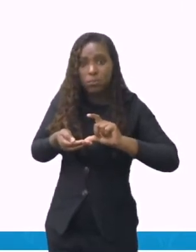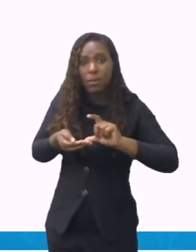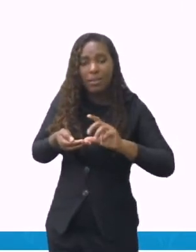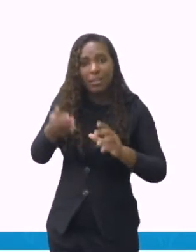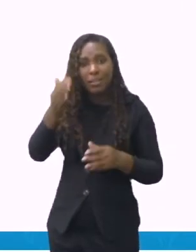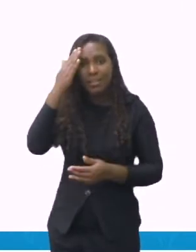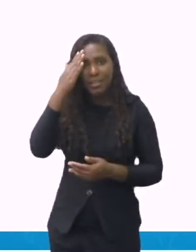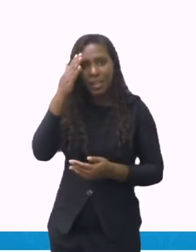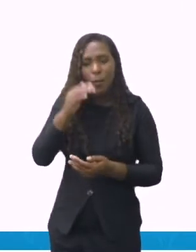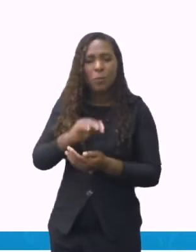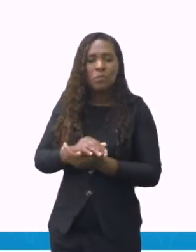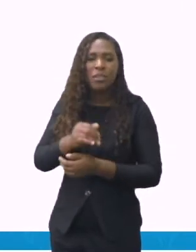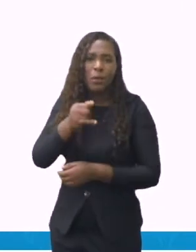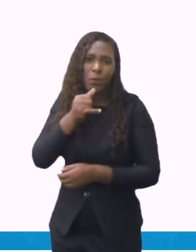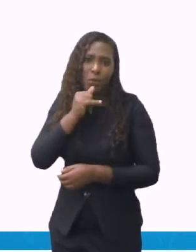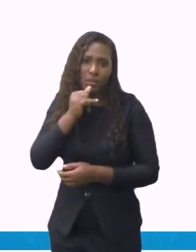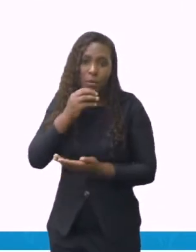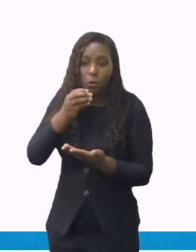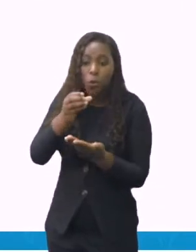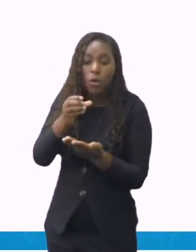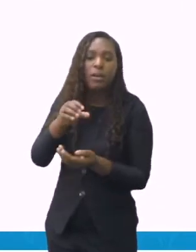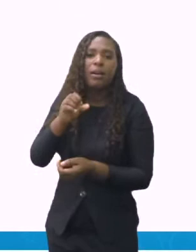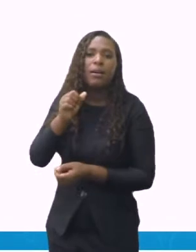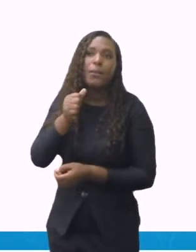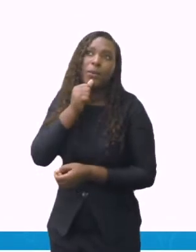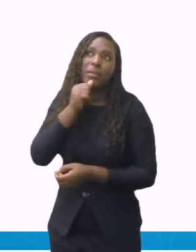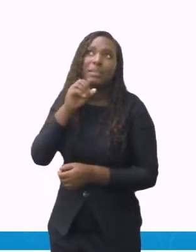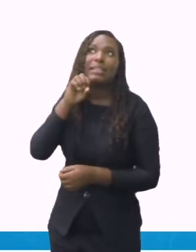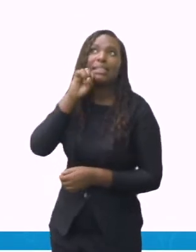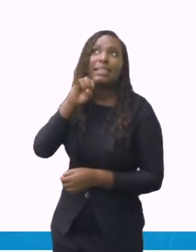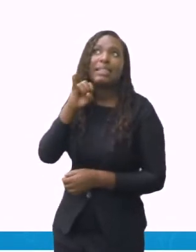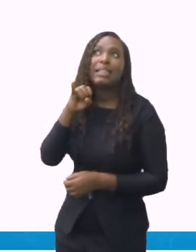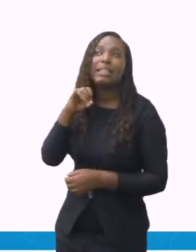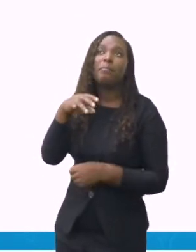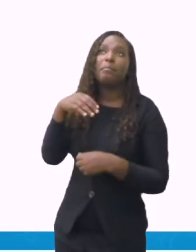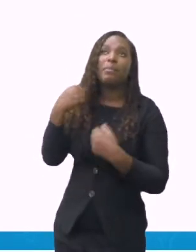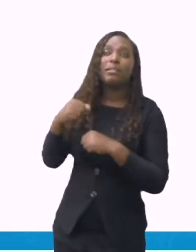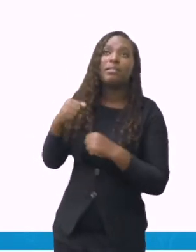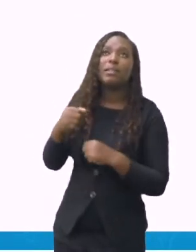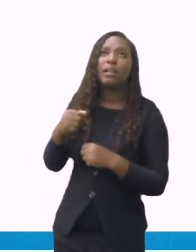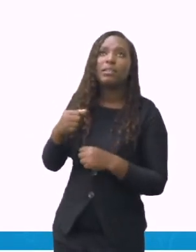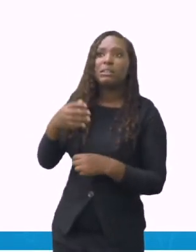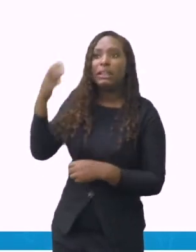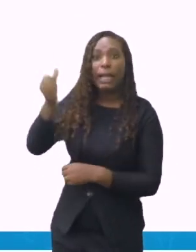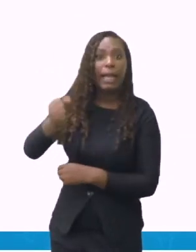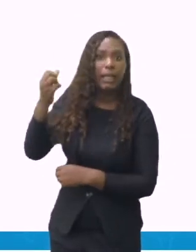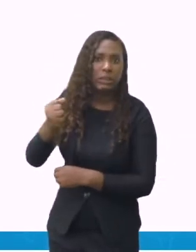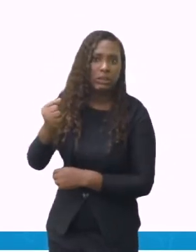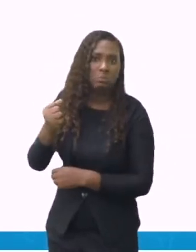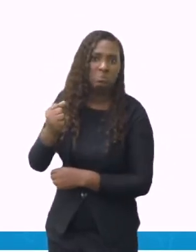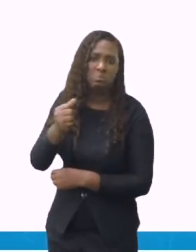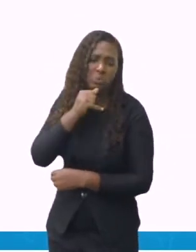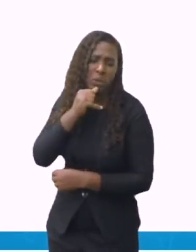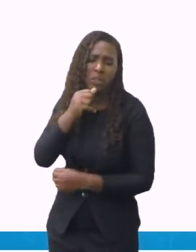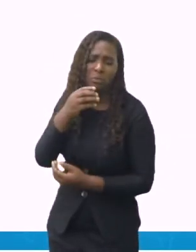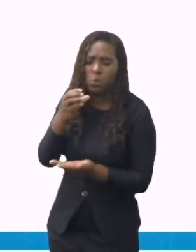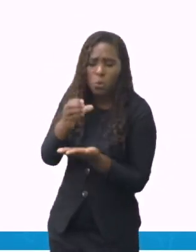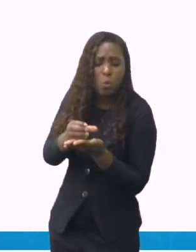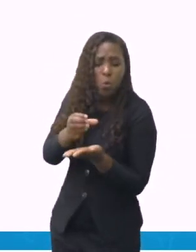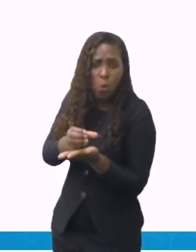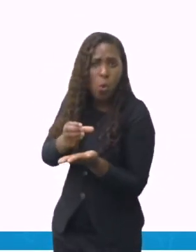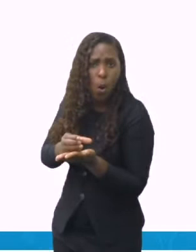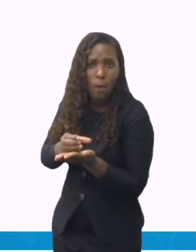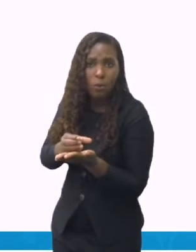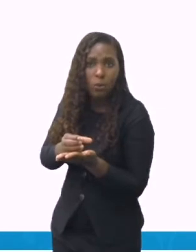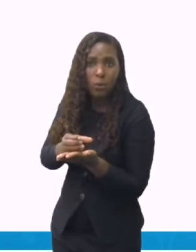copo? Vamos supor que pedisse aqui um copo de leite. Eu vou usar um copo grande? Um copo médio? O eu vou